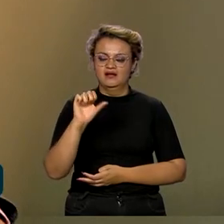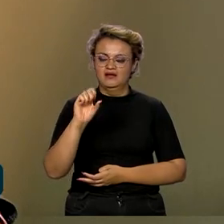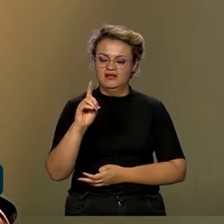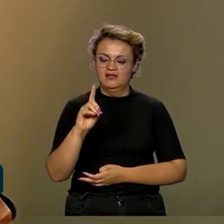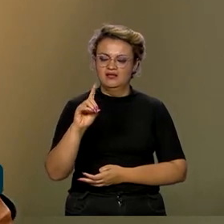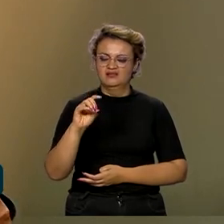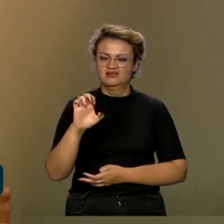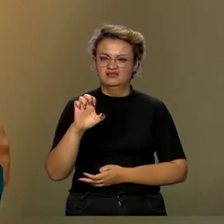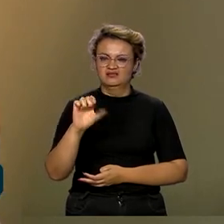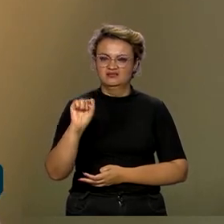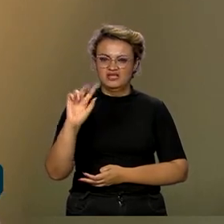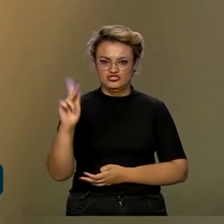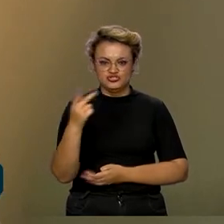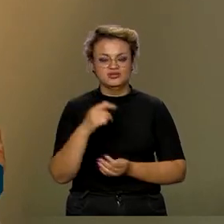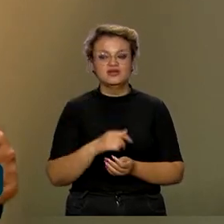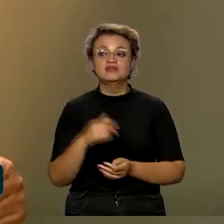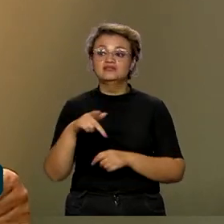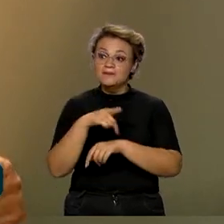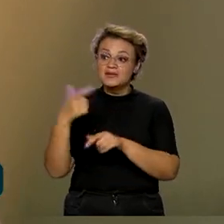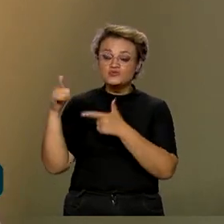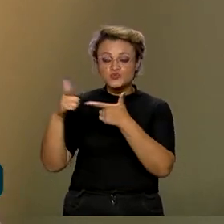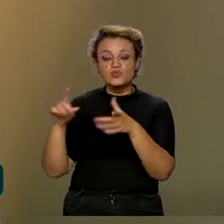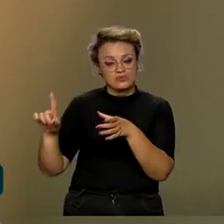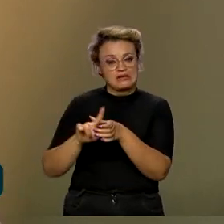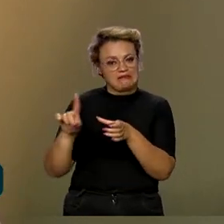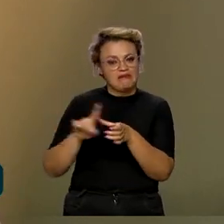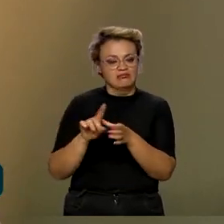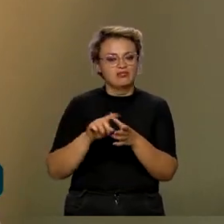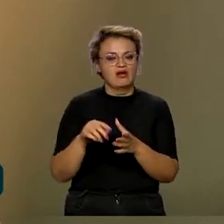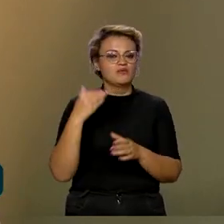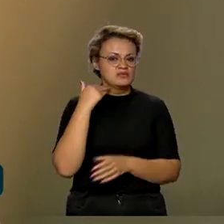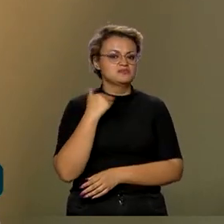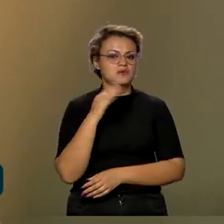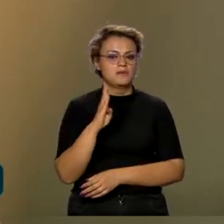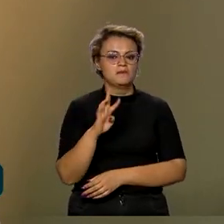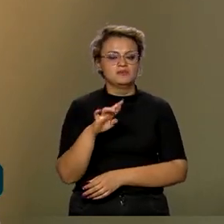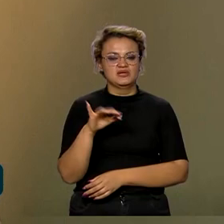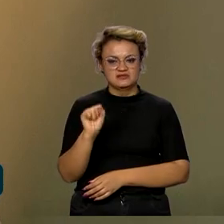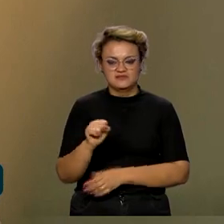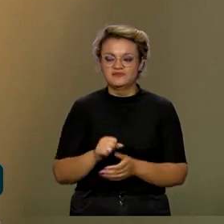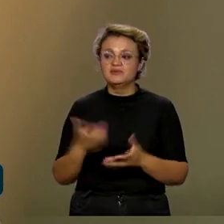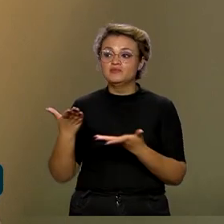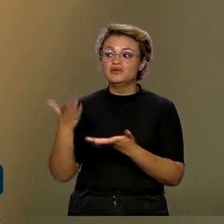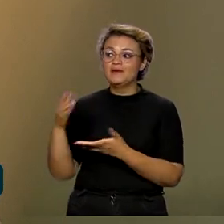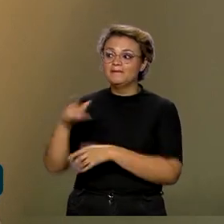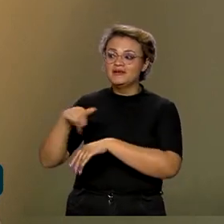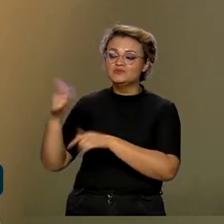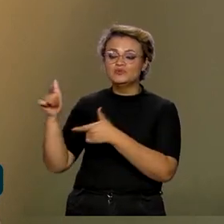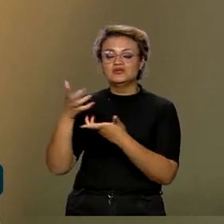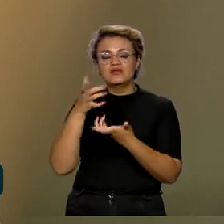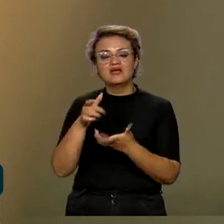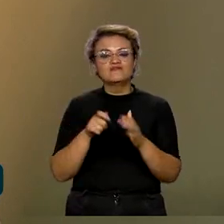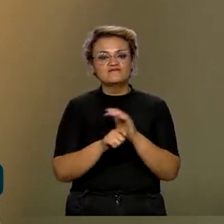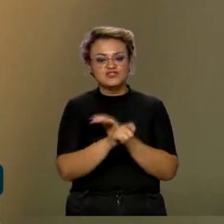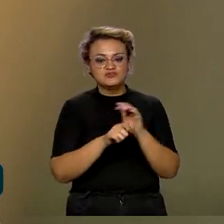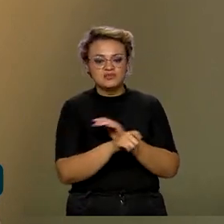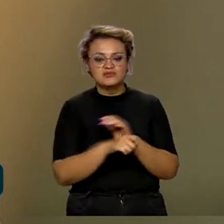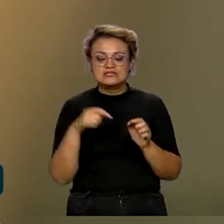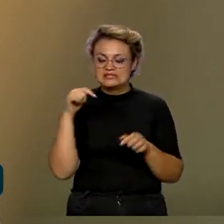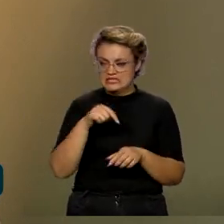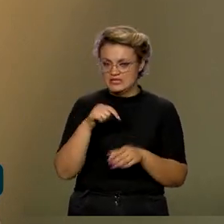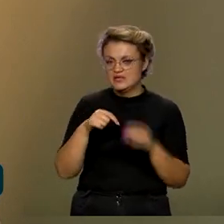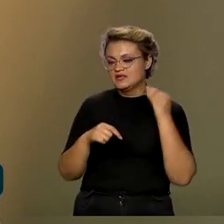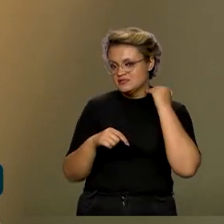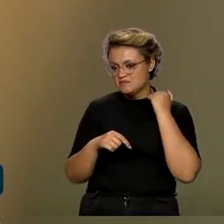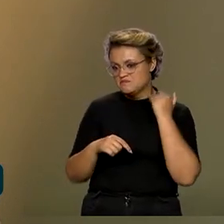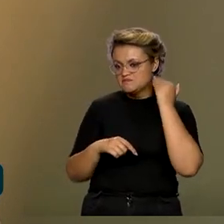no Banco dos BRICS. Ou seja, porque eles buscam, sobretudo, financiamento. E o Banco dos BRICS tem uma taxa de captação de